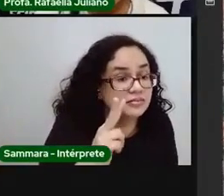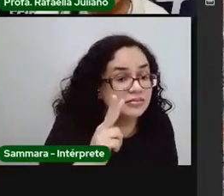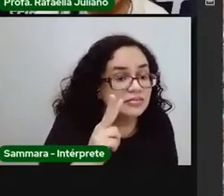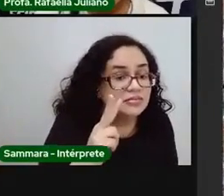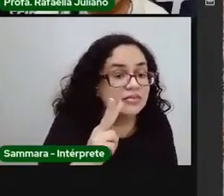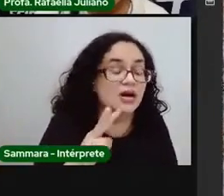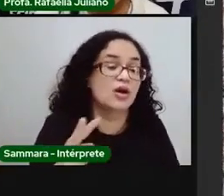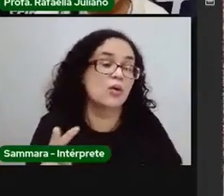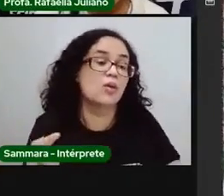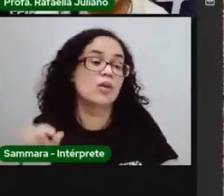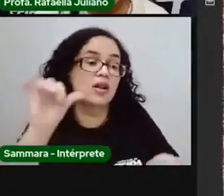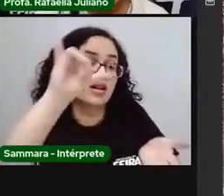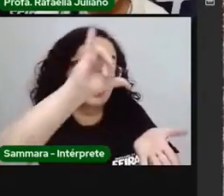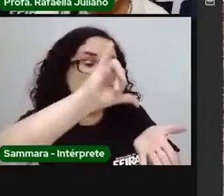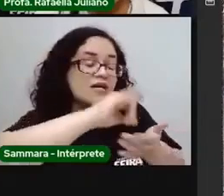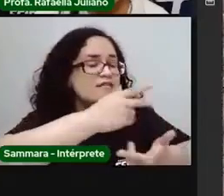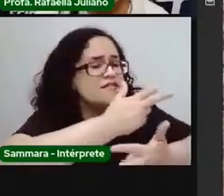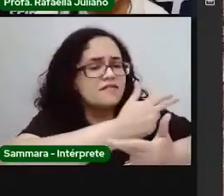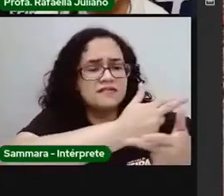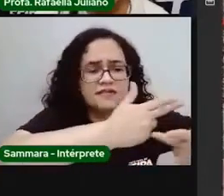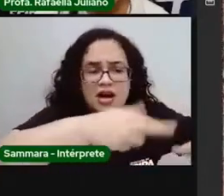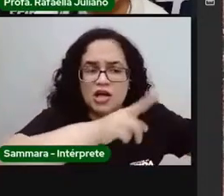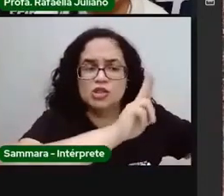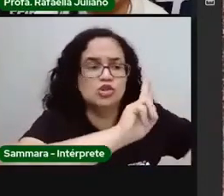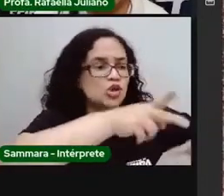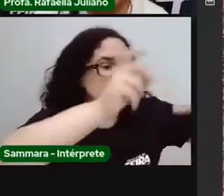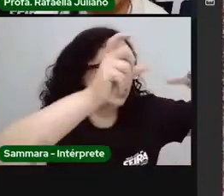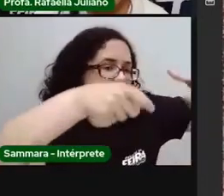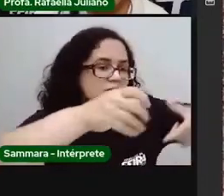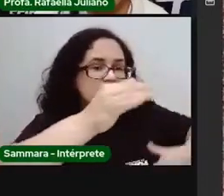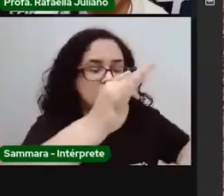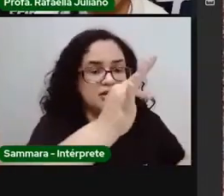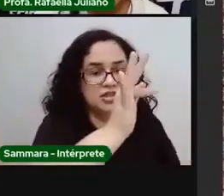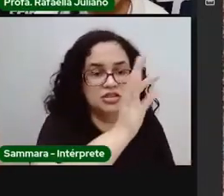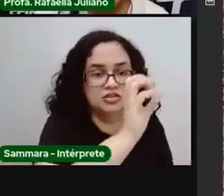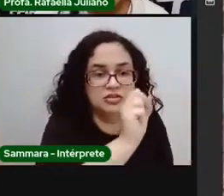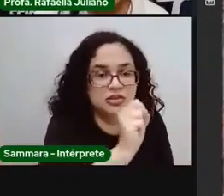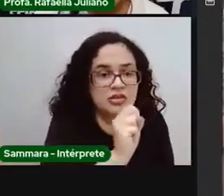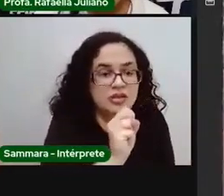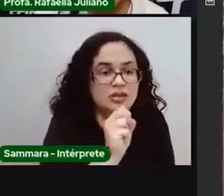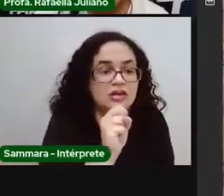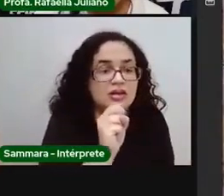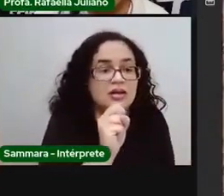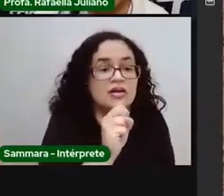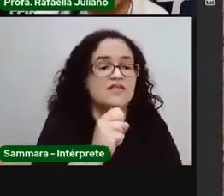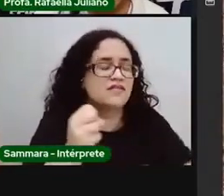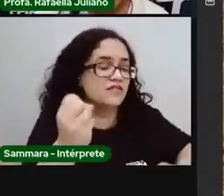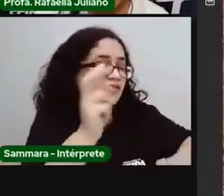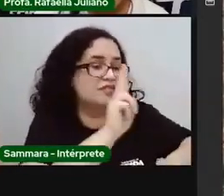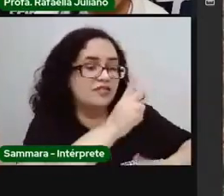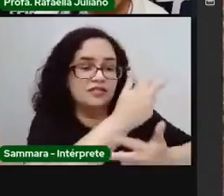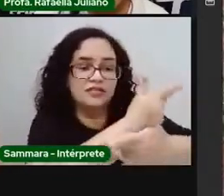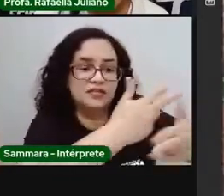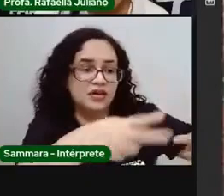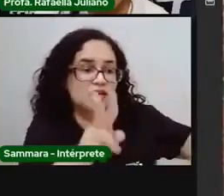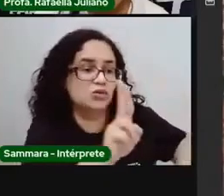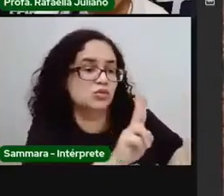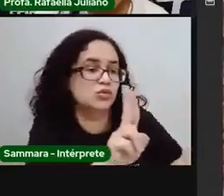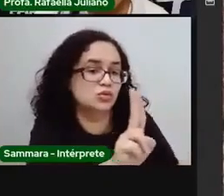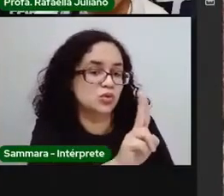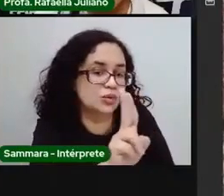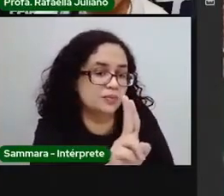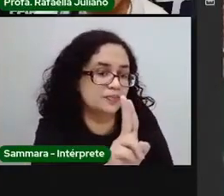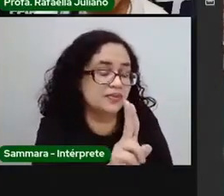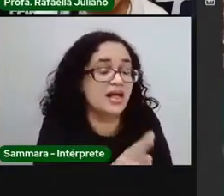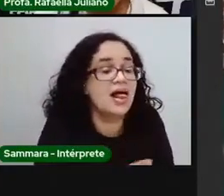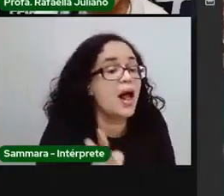Central, Estação Nova, Olha Lagoa Grande, Parque Getúlio Vargas, gente, é muito